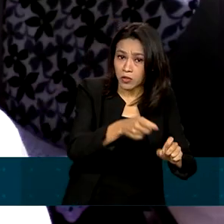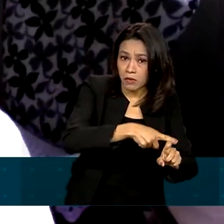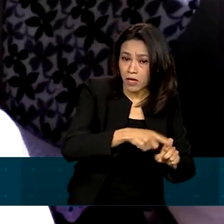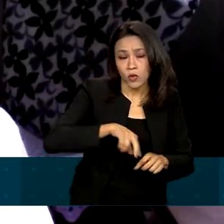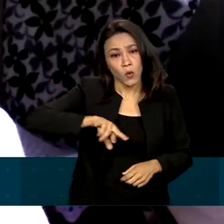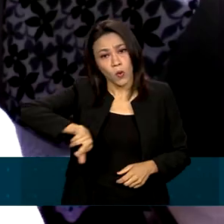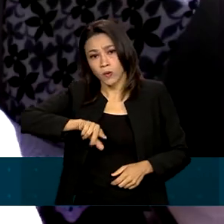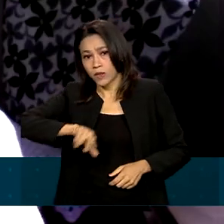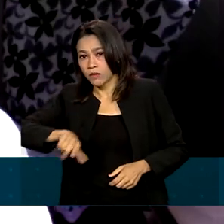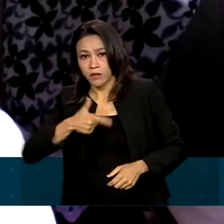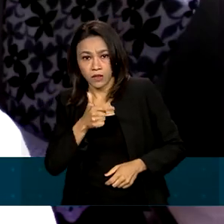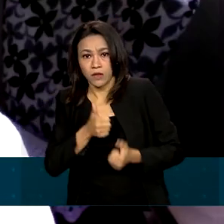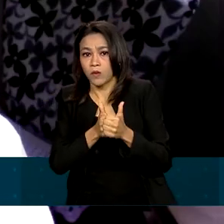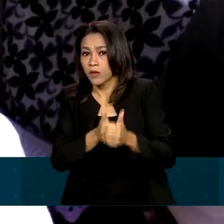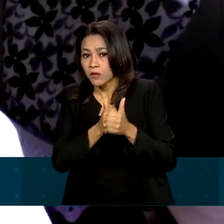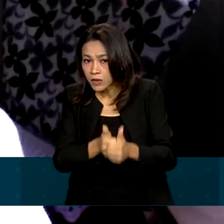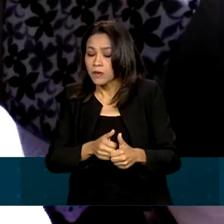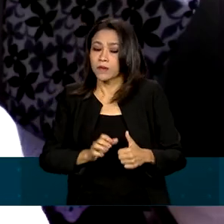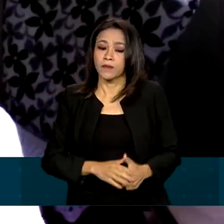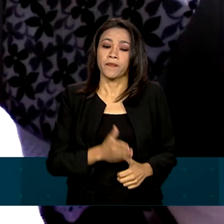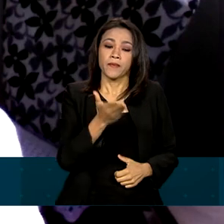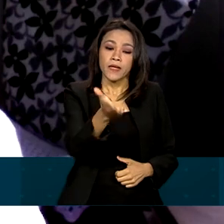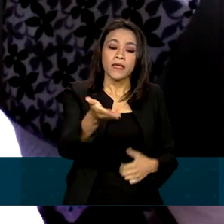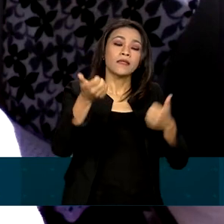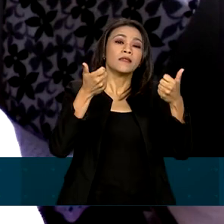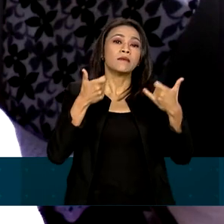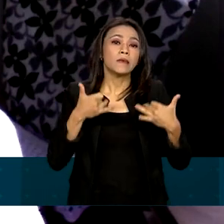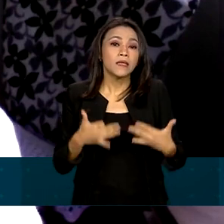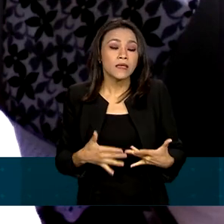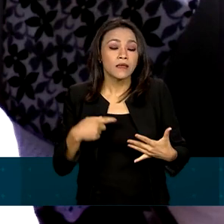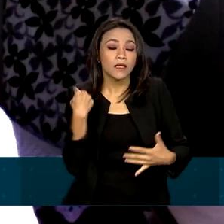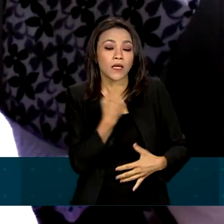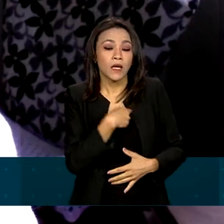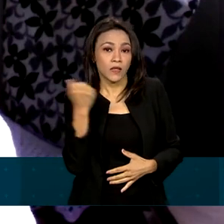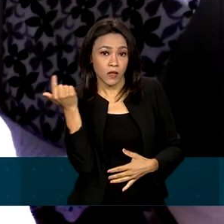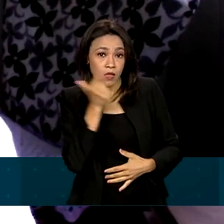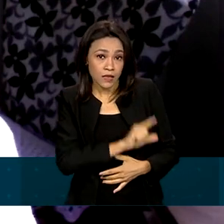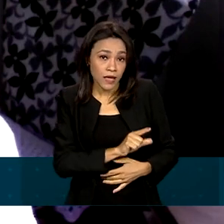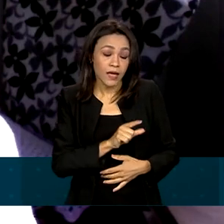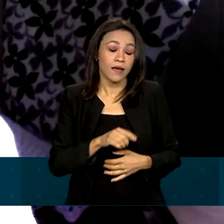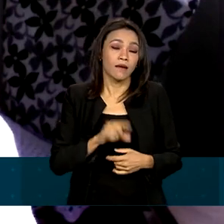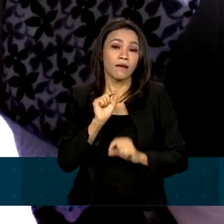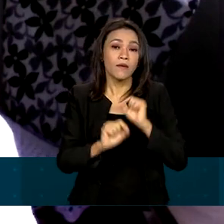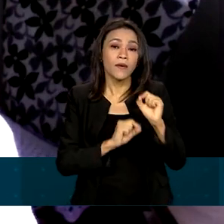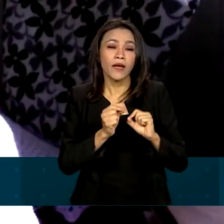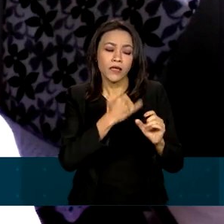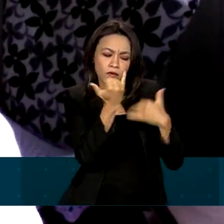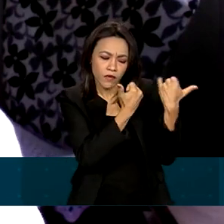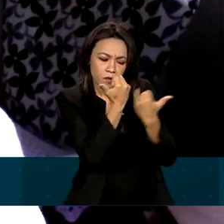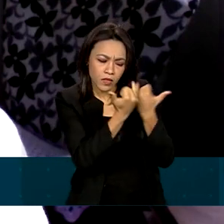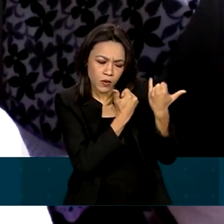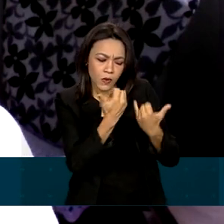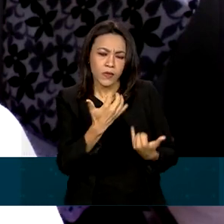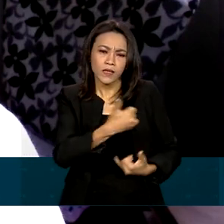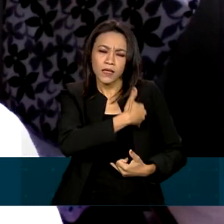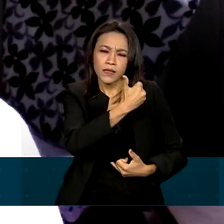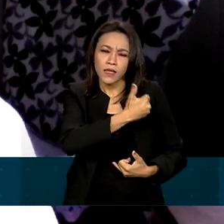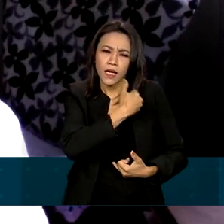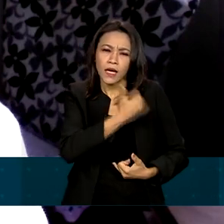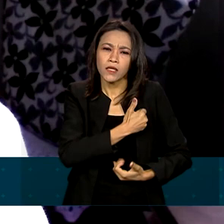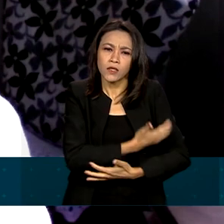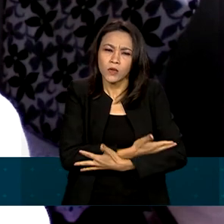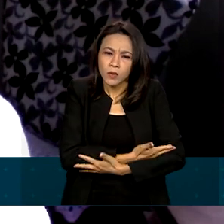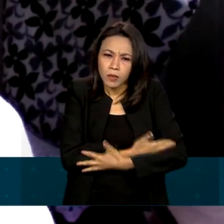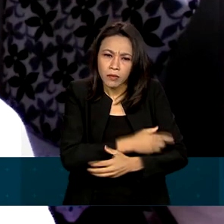é fácil de usar, automatizado. E a gente consegue, então, a informação da idade gestacional feita em qualquer